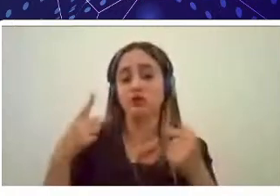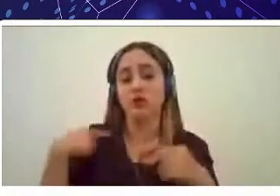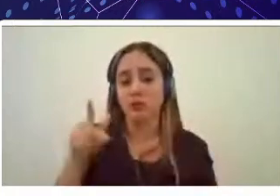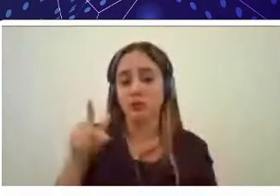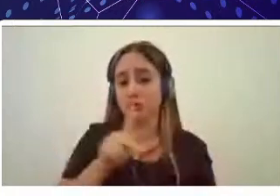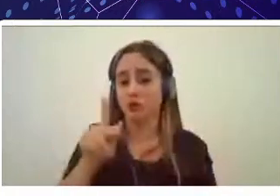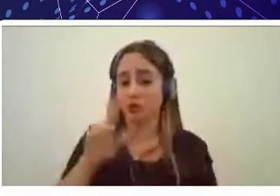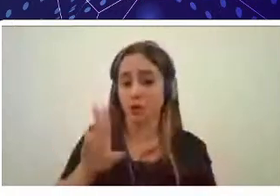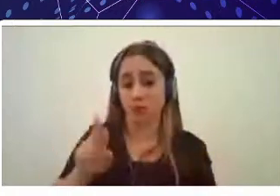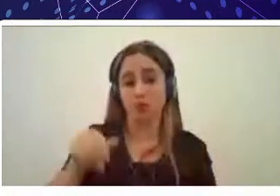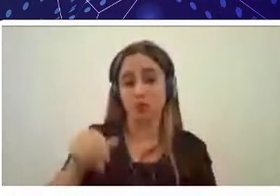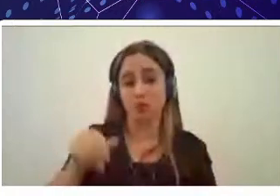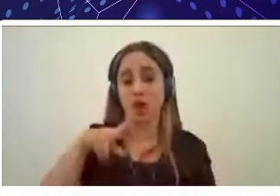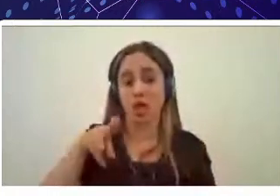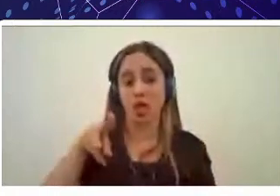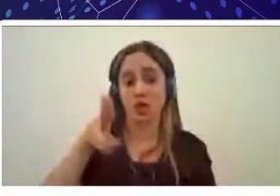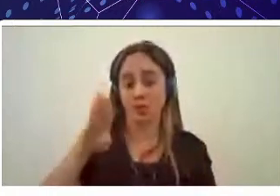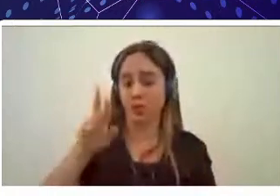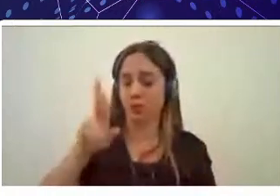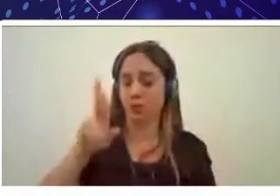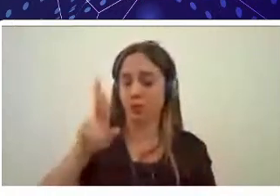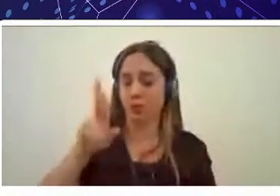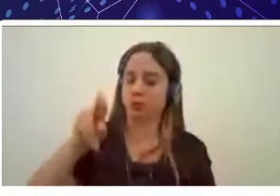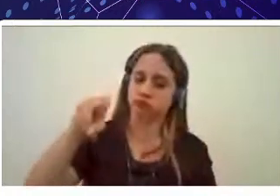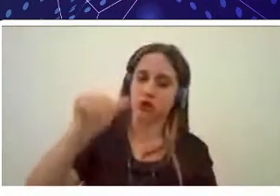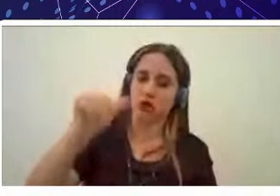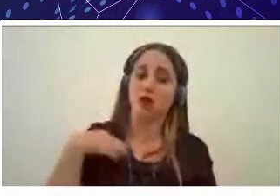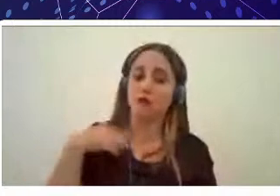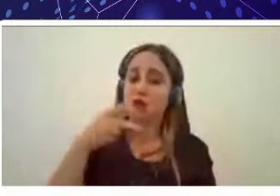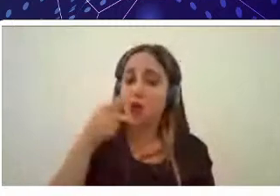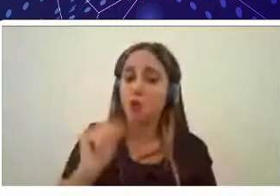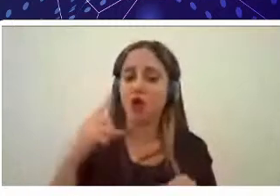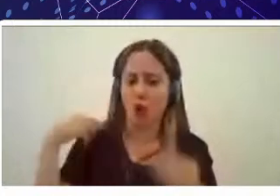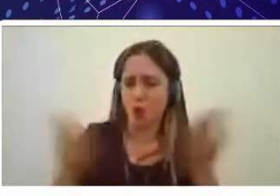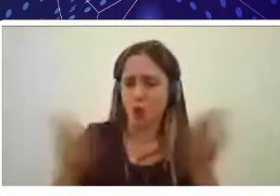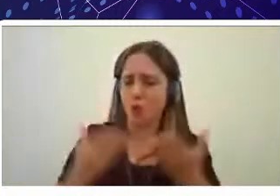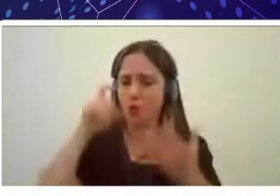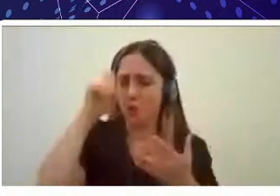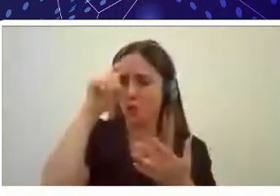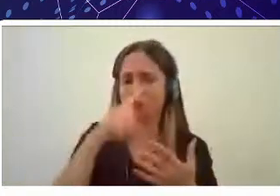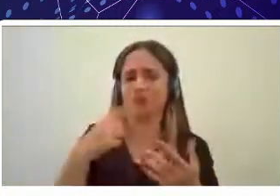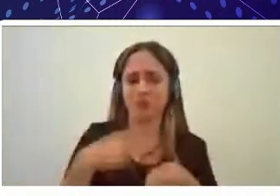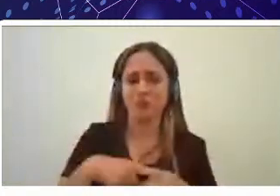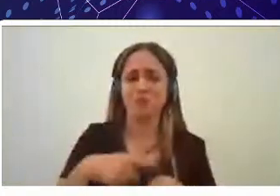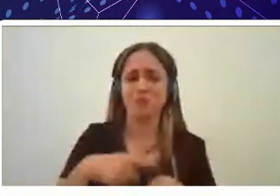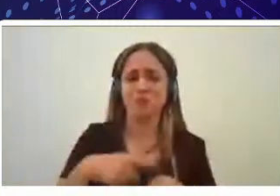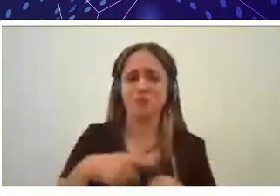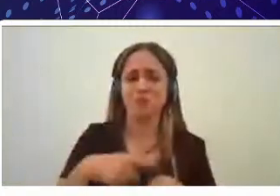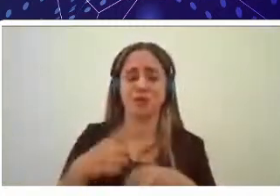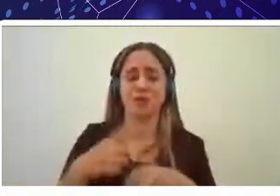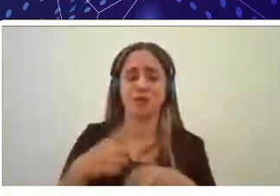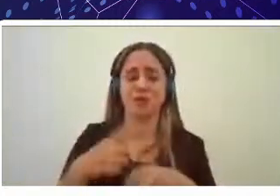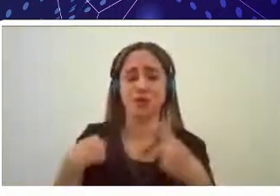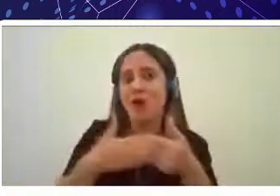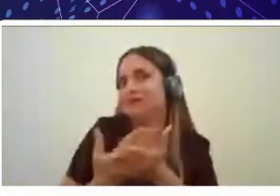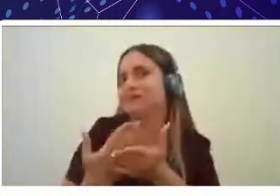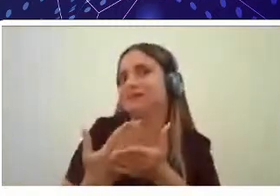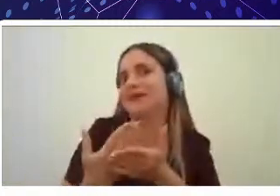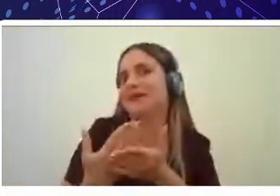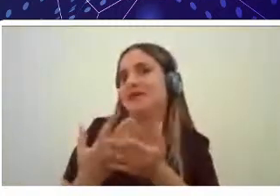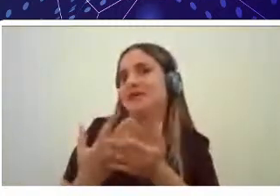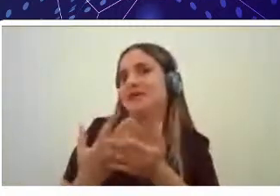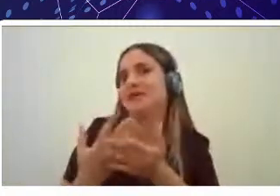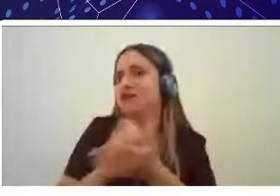iniciativa que você nos deixe mais confortáveis nos deixe mais entusiasmados